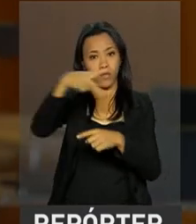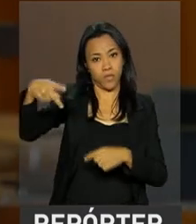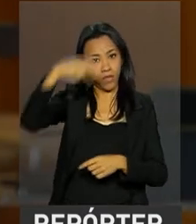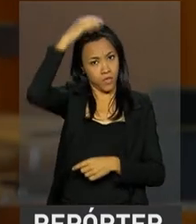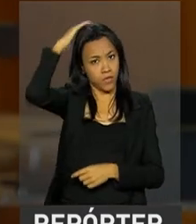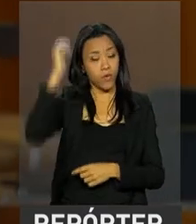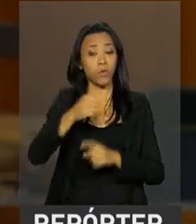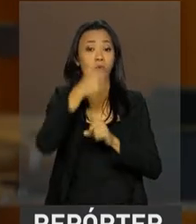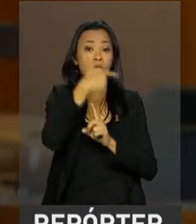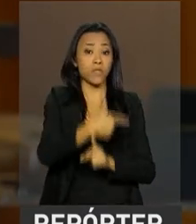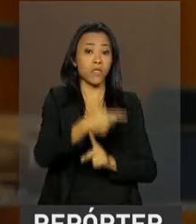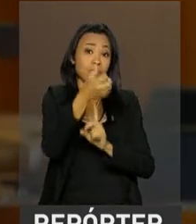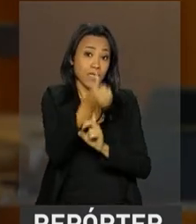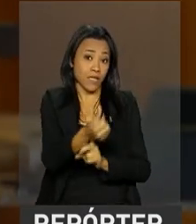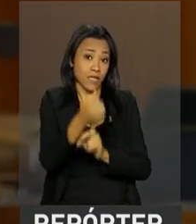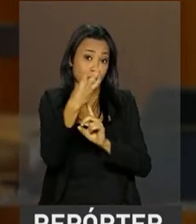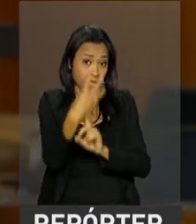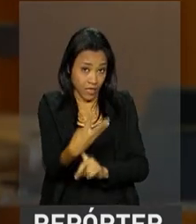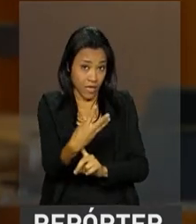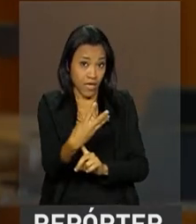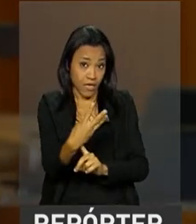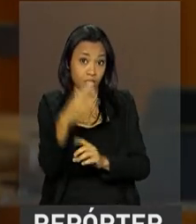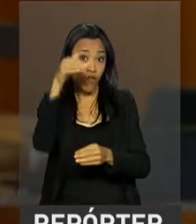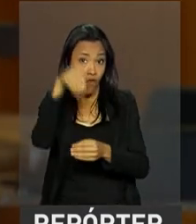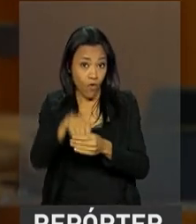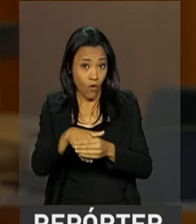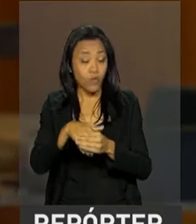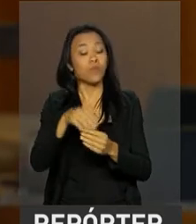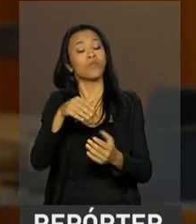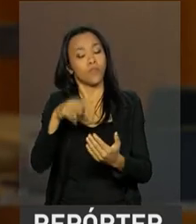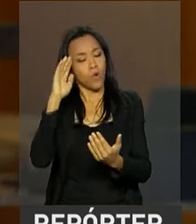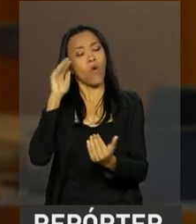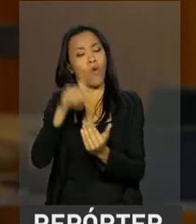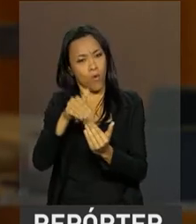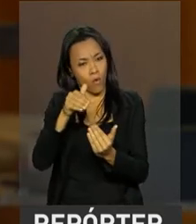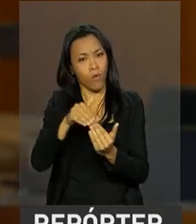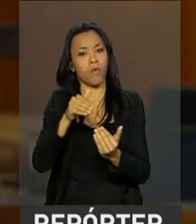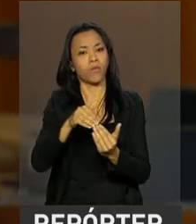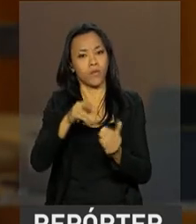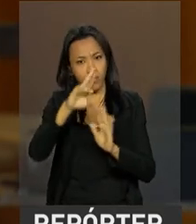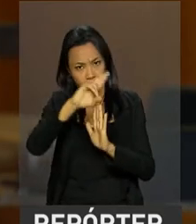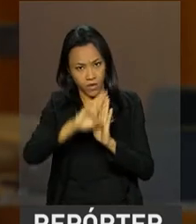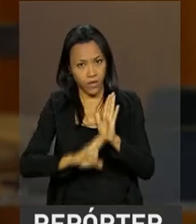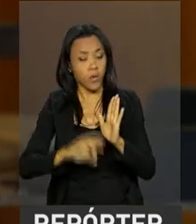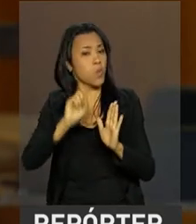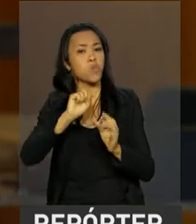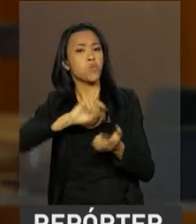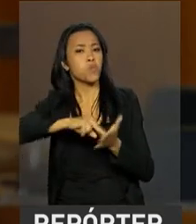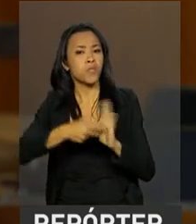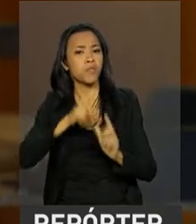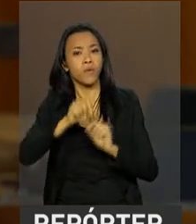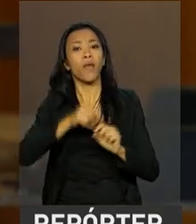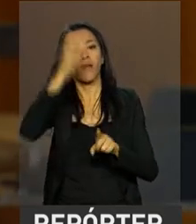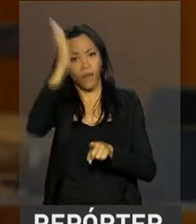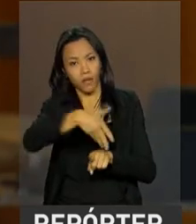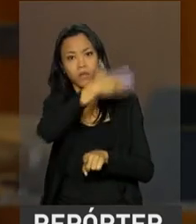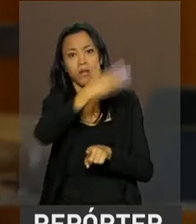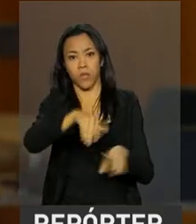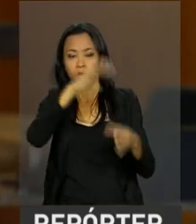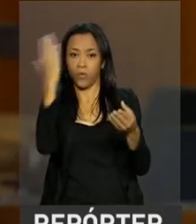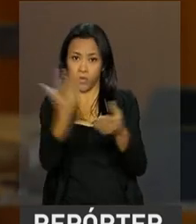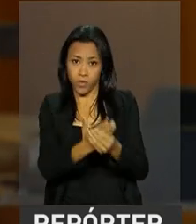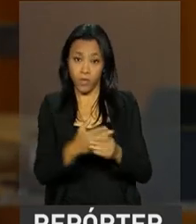263 votos a favor do relatório, ou seja, pelo arquivamento da denúncia e outros